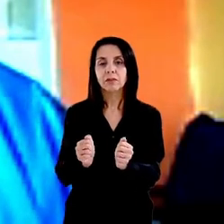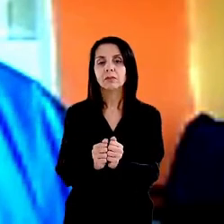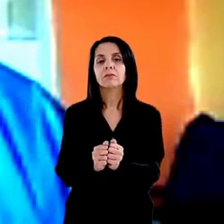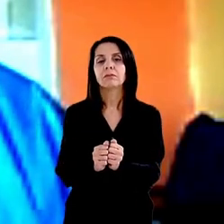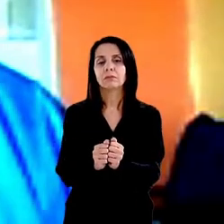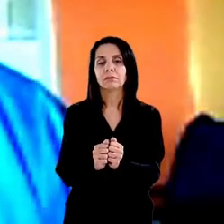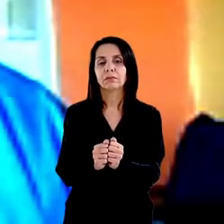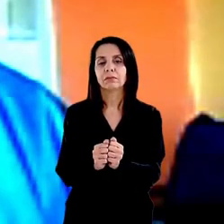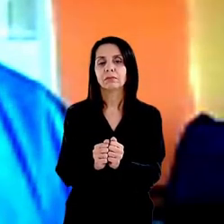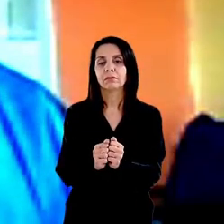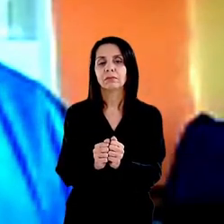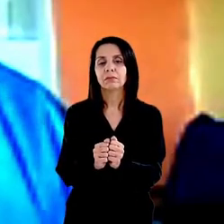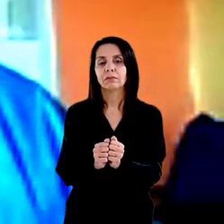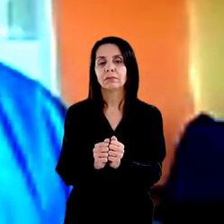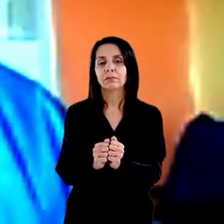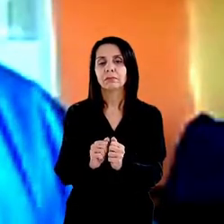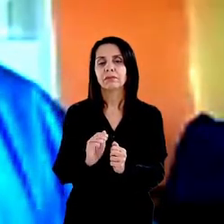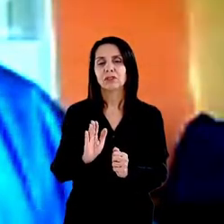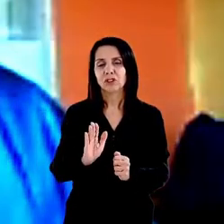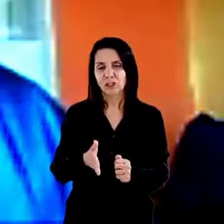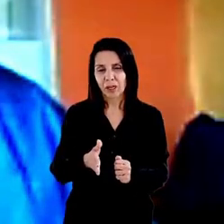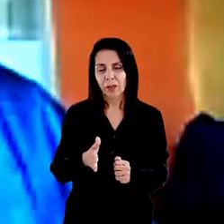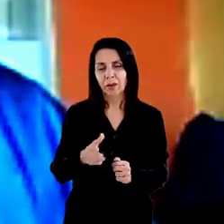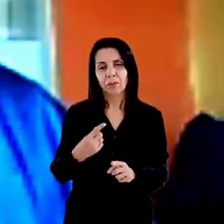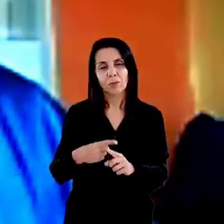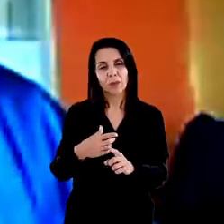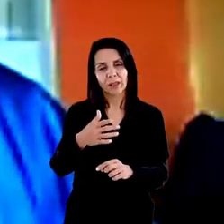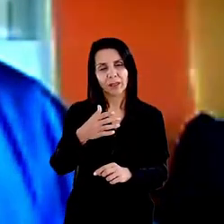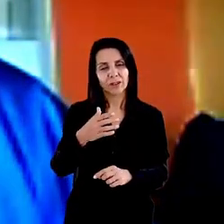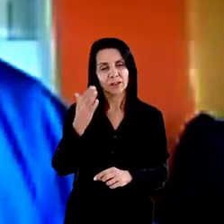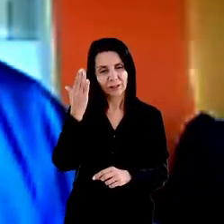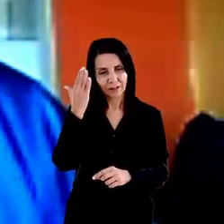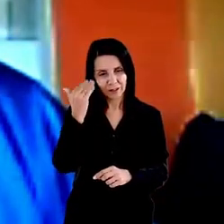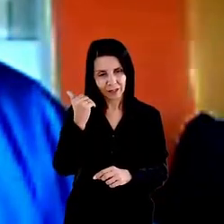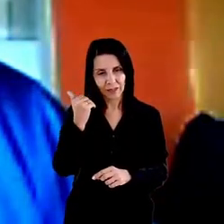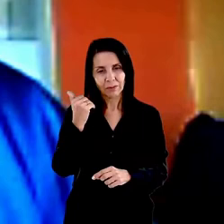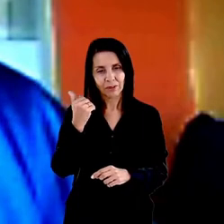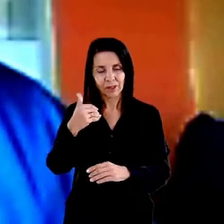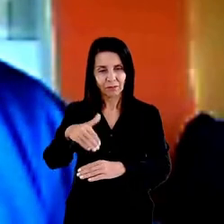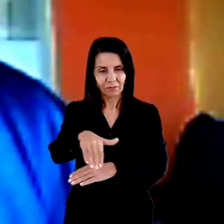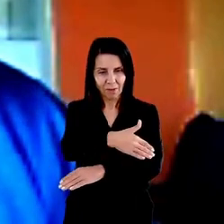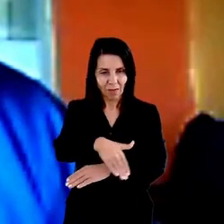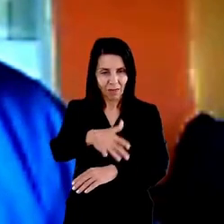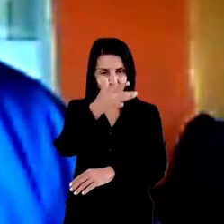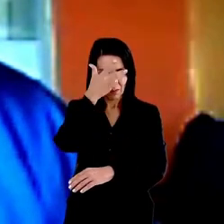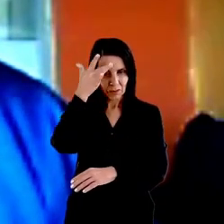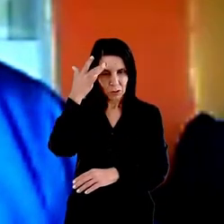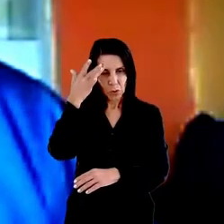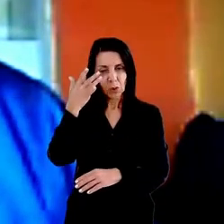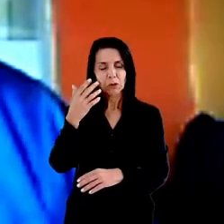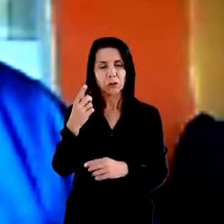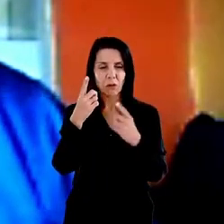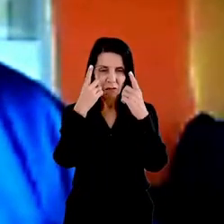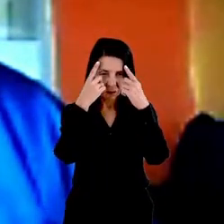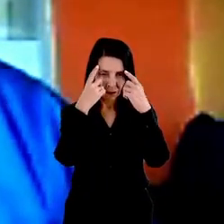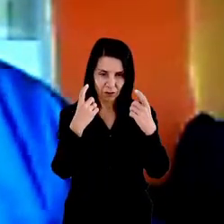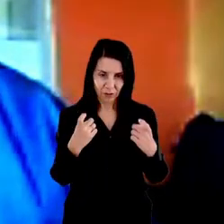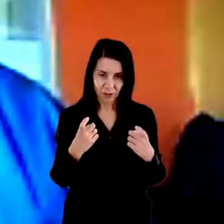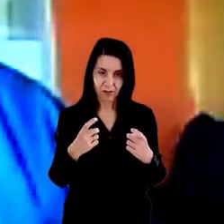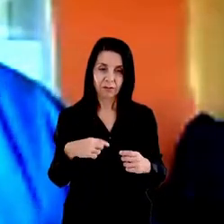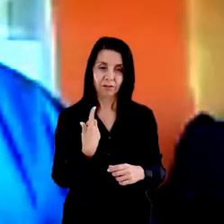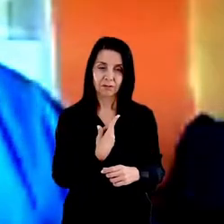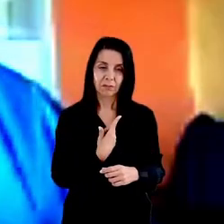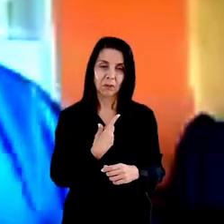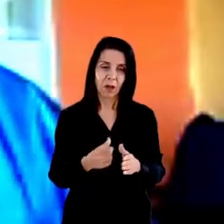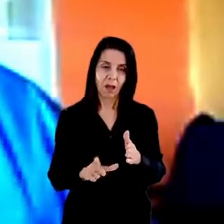prevendo a expulsão prevendo a retirada prevendo a violência contra o segmento o encontro dos movimentos sociais para escuta